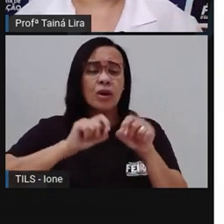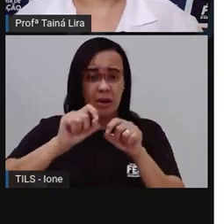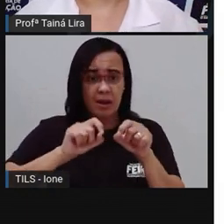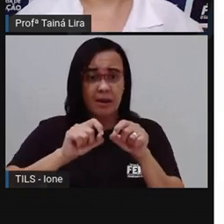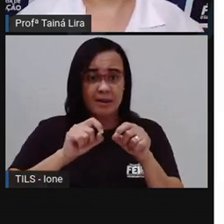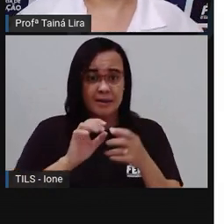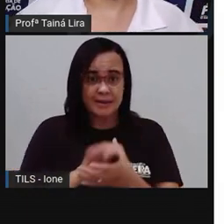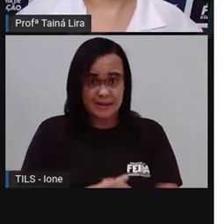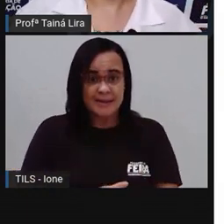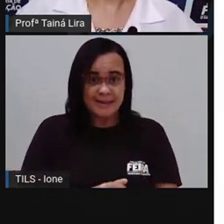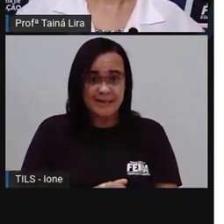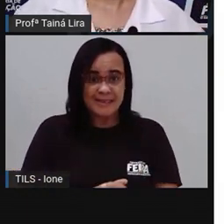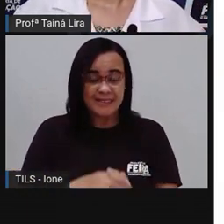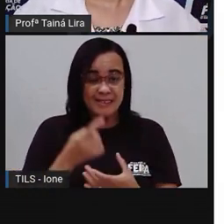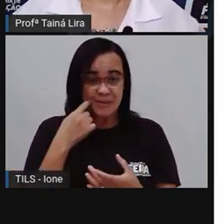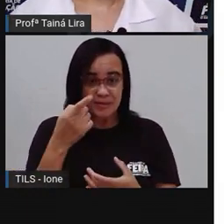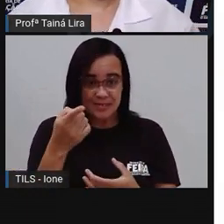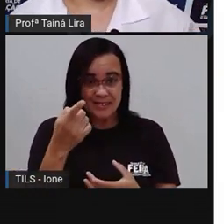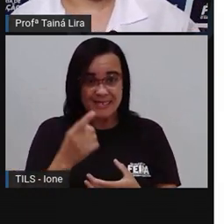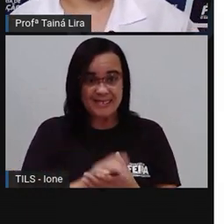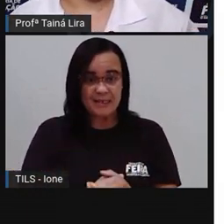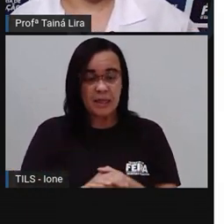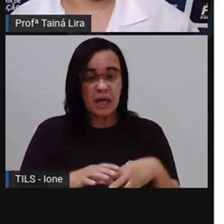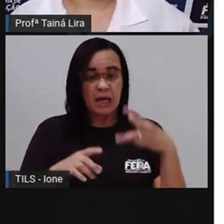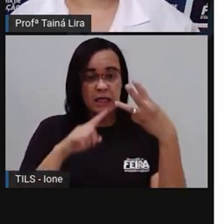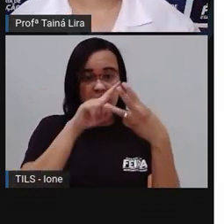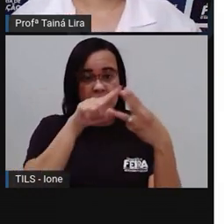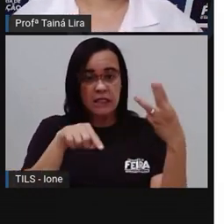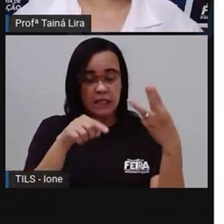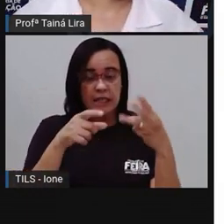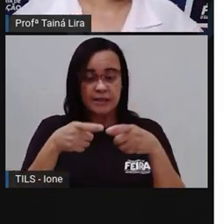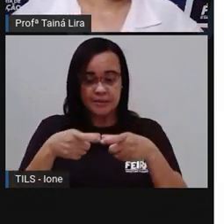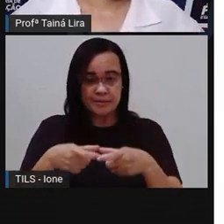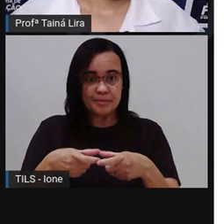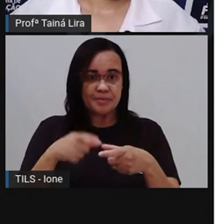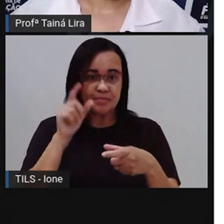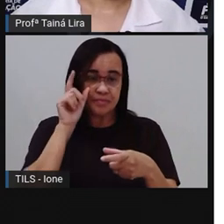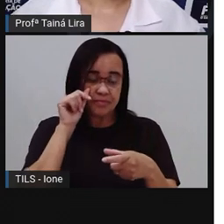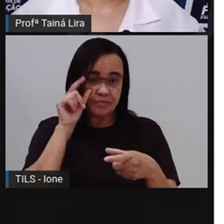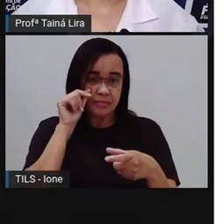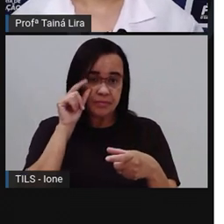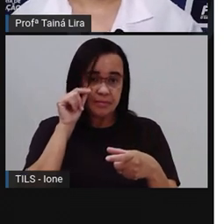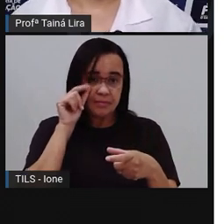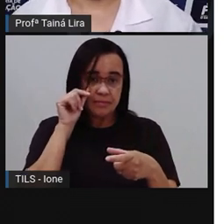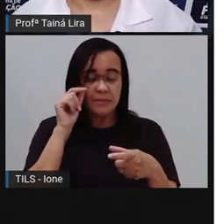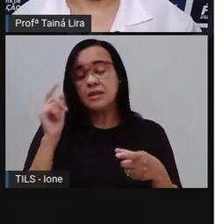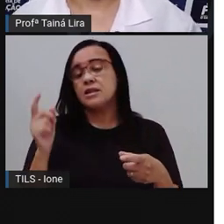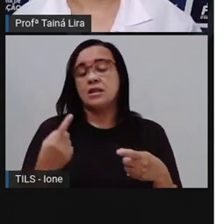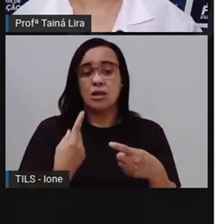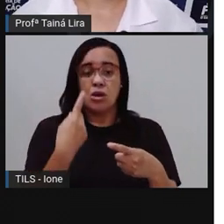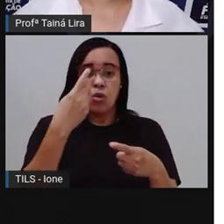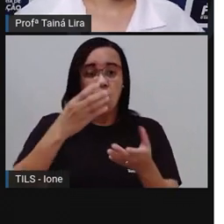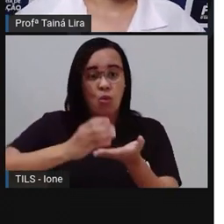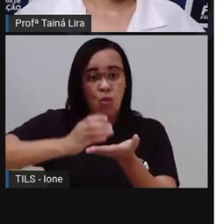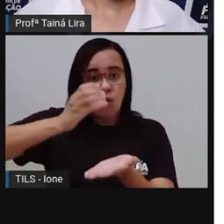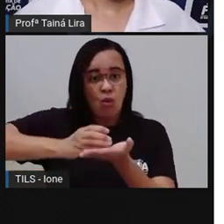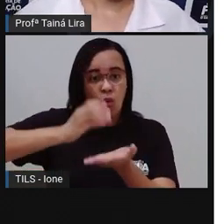o que é que vai nesse suco, ó. Três maracujás, um copo de acerolas,